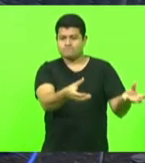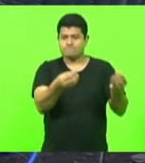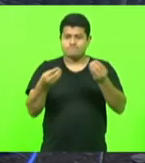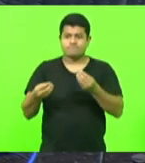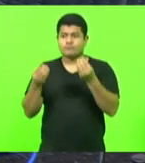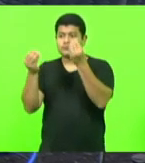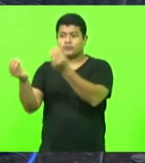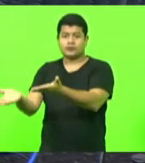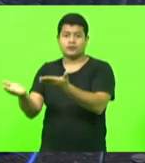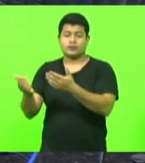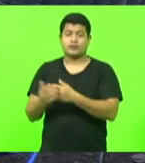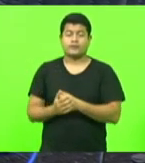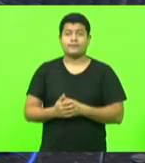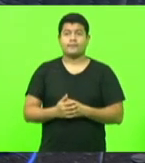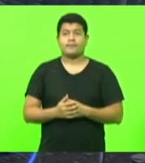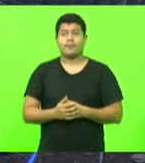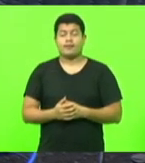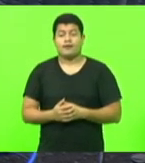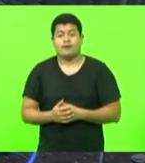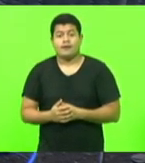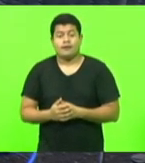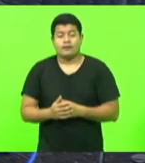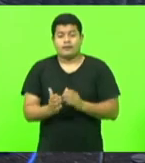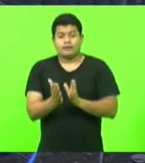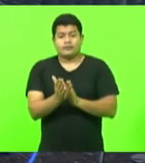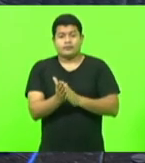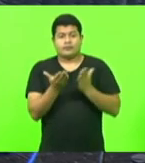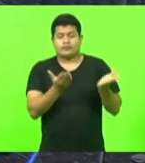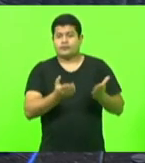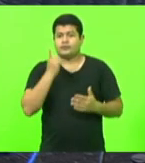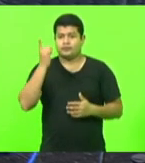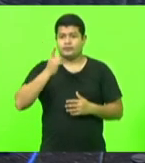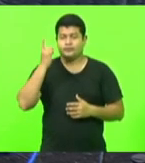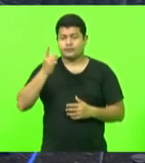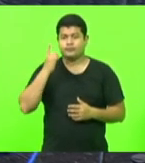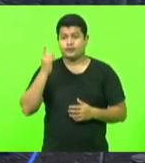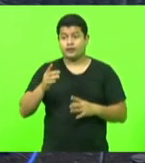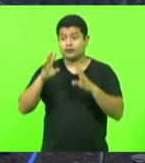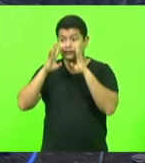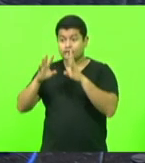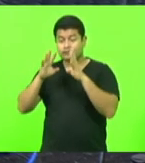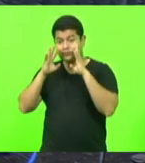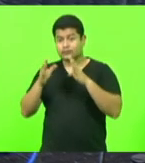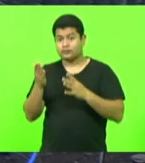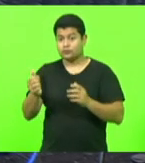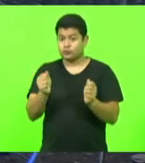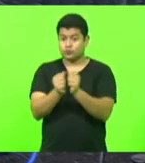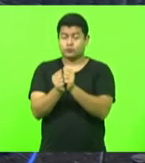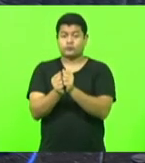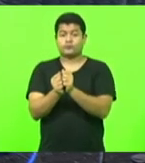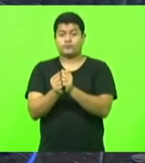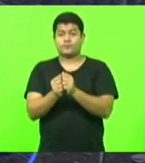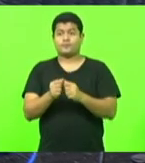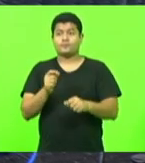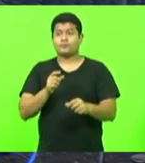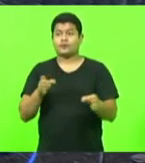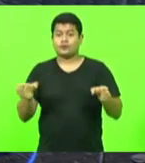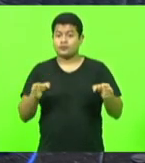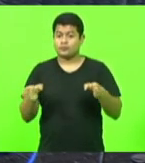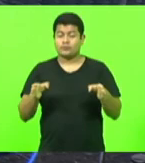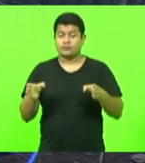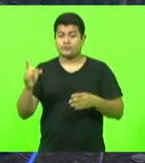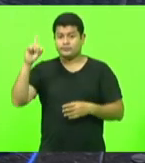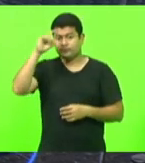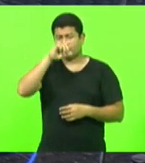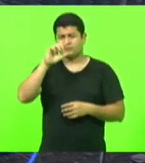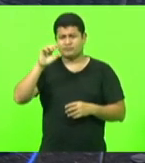importante pedido e parabenizar o deputado por estar atento também, estar junto nesse momento de dificuldade do município, especialmente dos menores